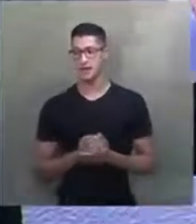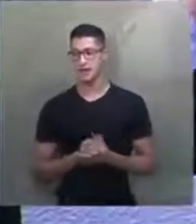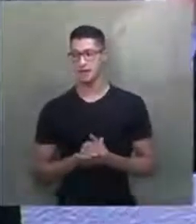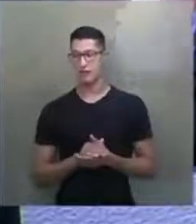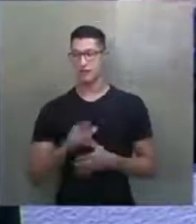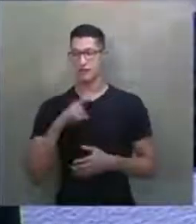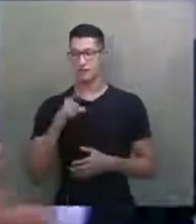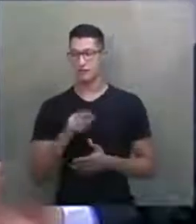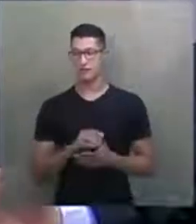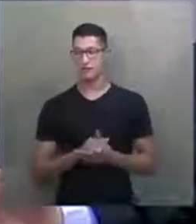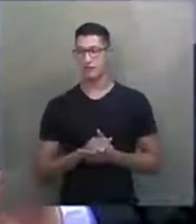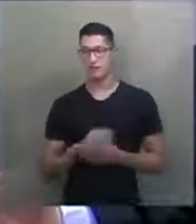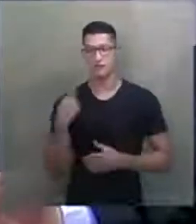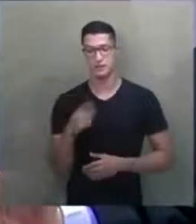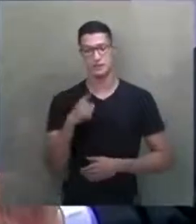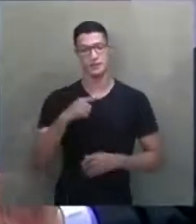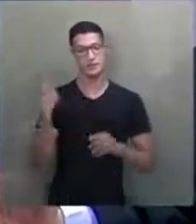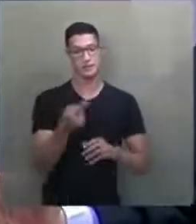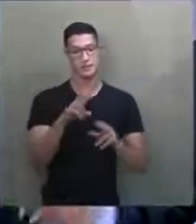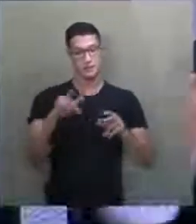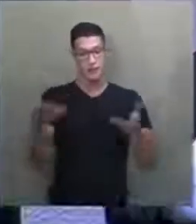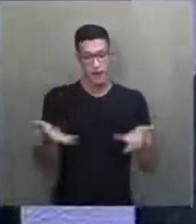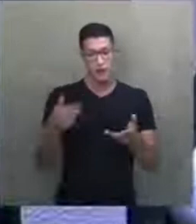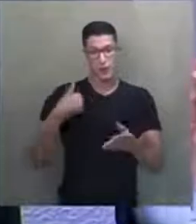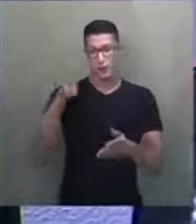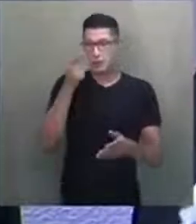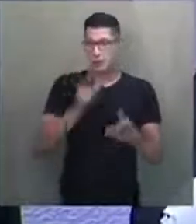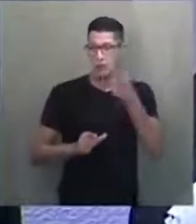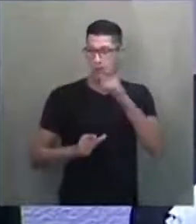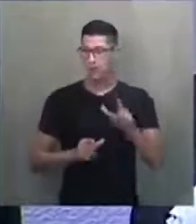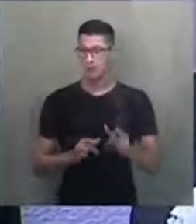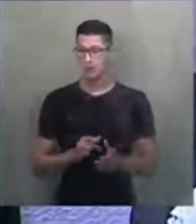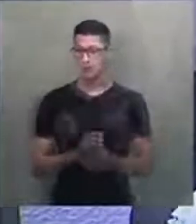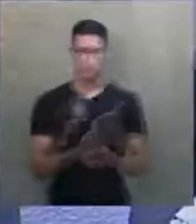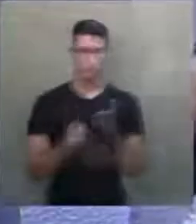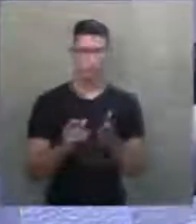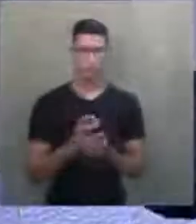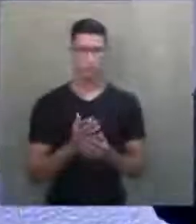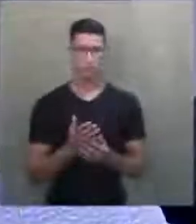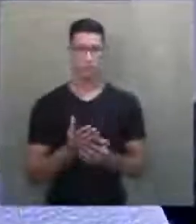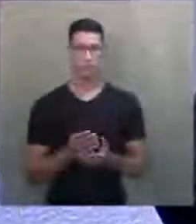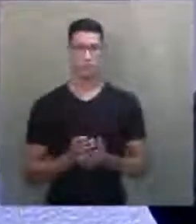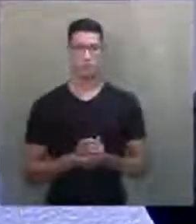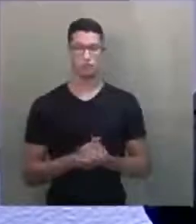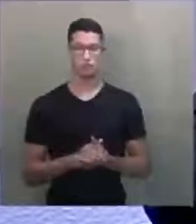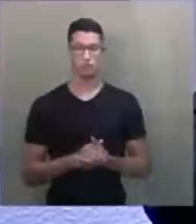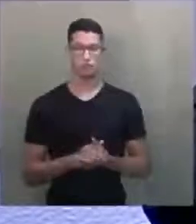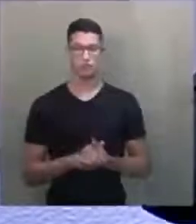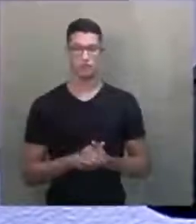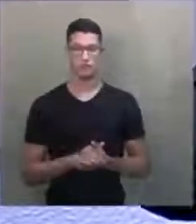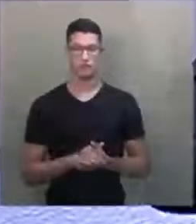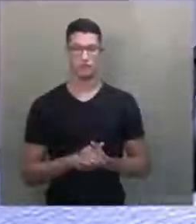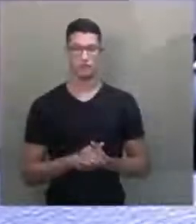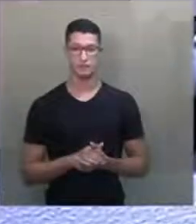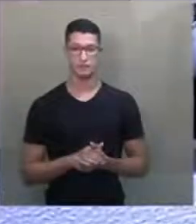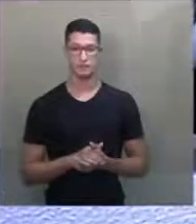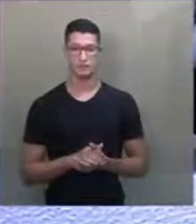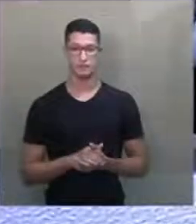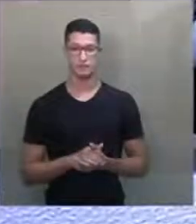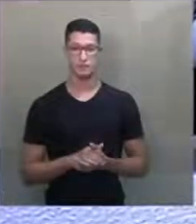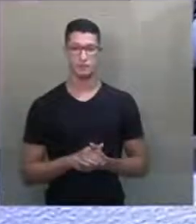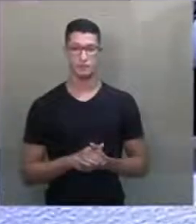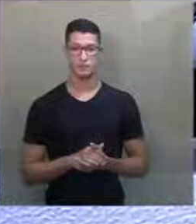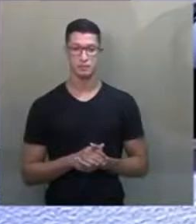relevante como para Tribunal Superior do Trabalho. Eu não consigo distinguir. Presidente, já que V. Exª